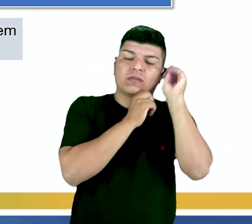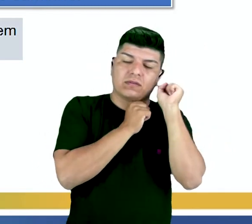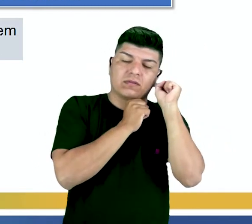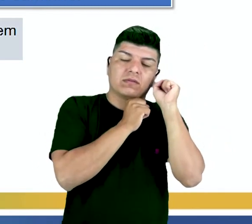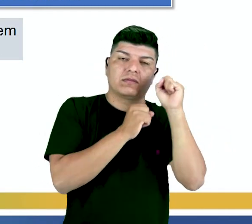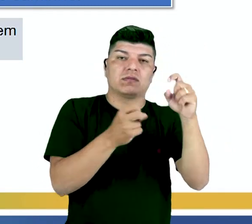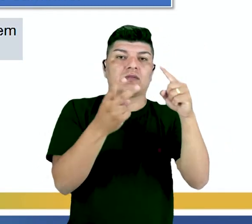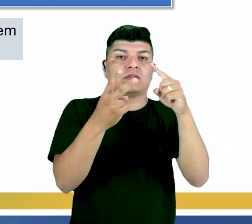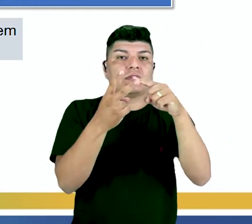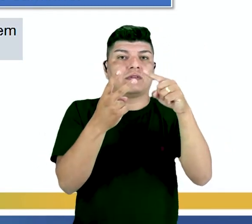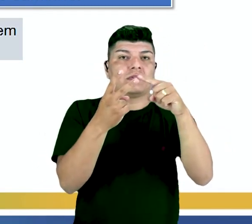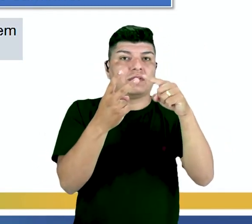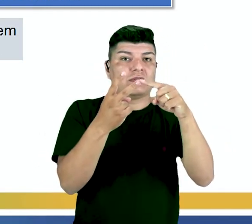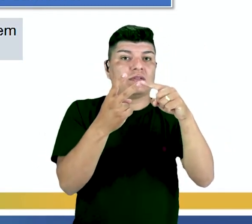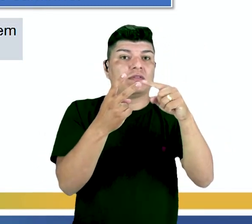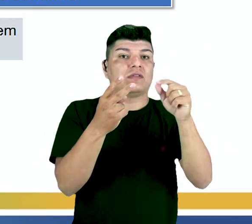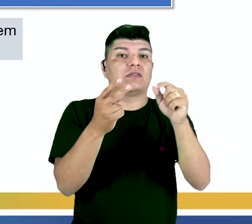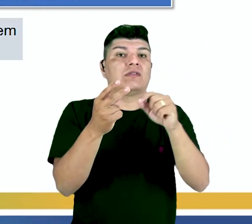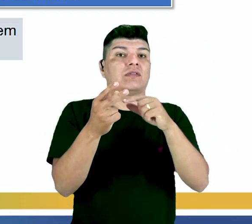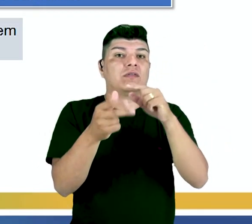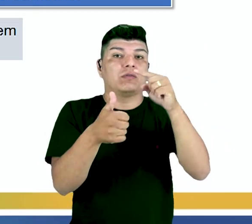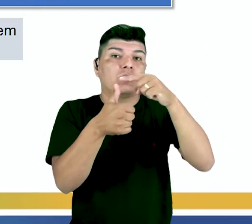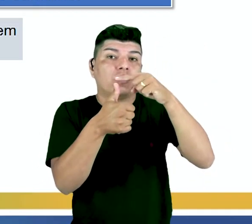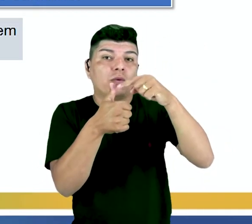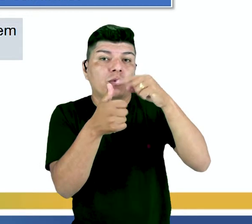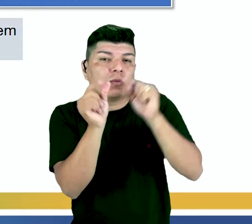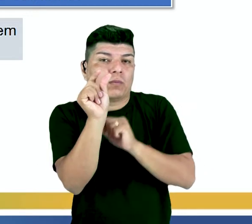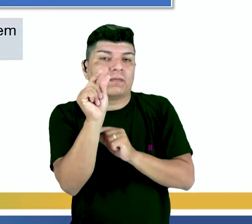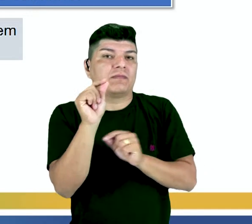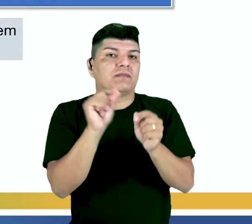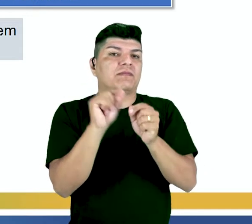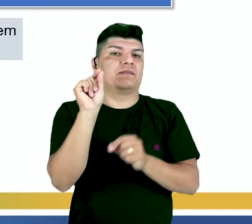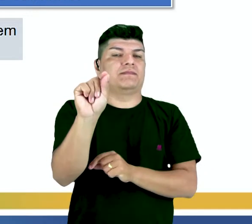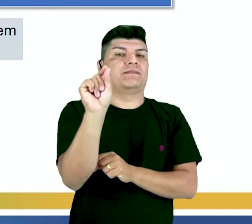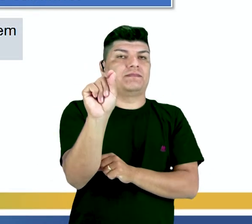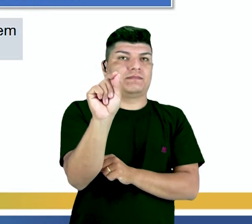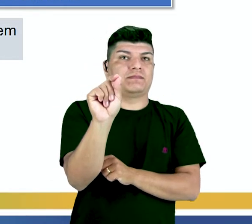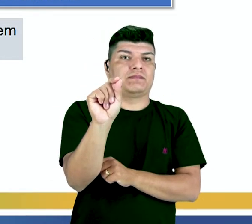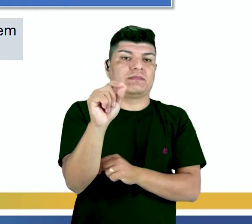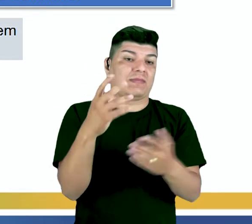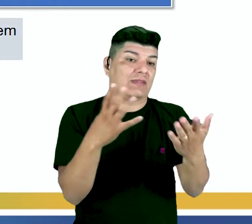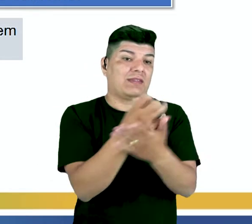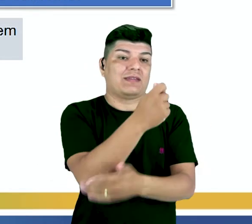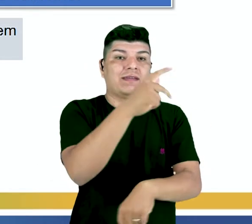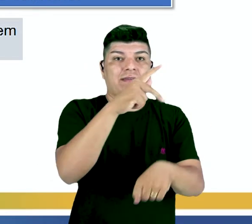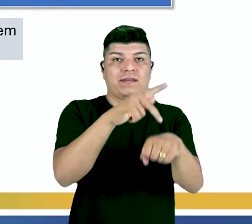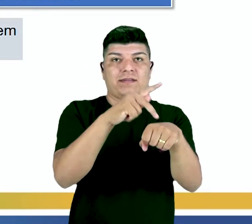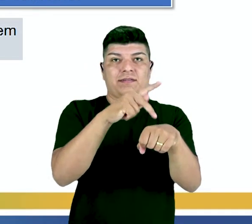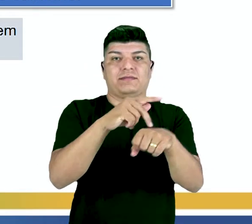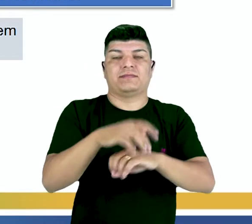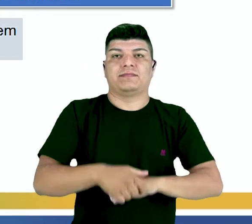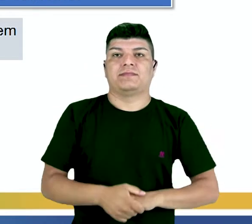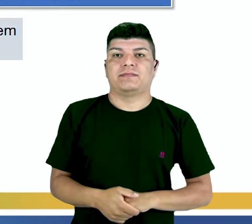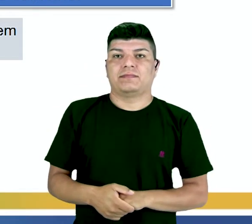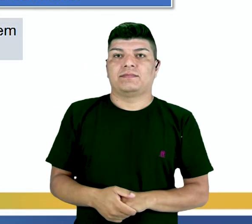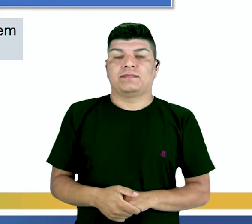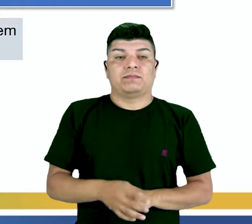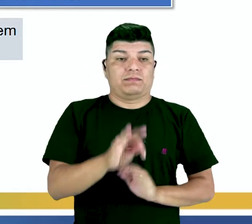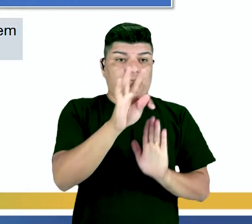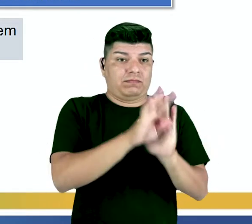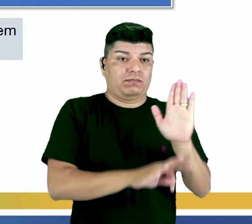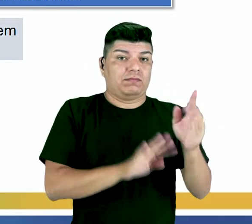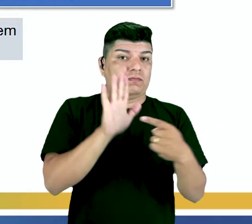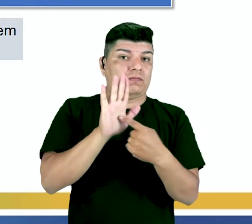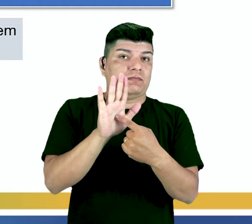o pequeno polegar, ele foi o quê? Saiu para pegar as pedrinhas. Outra expressão demarcada nesse trecho é a